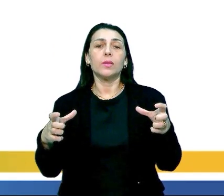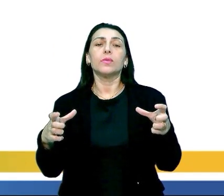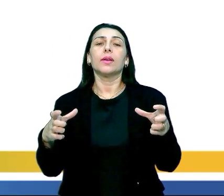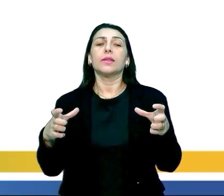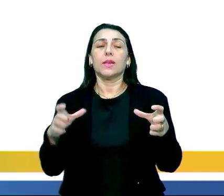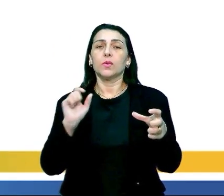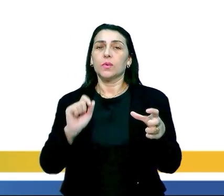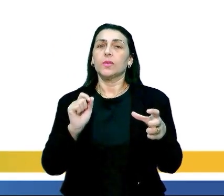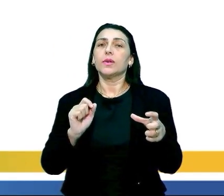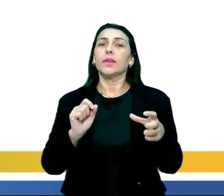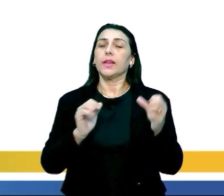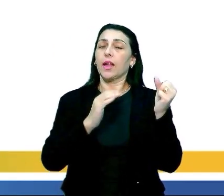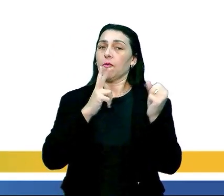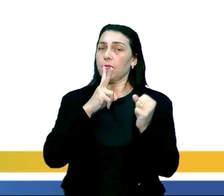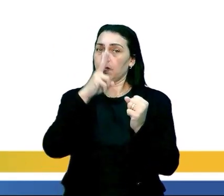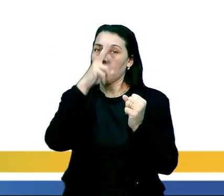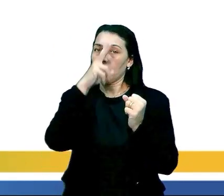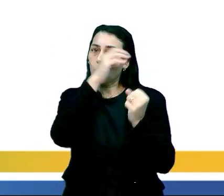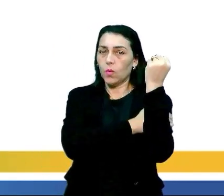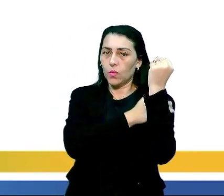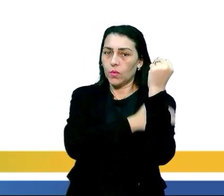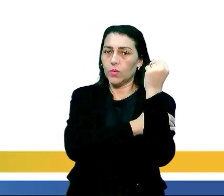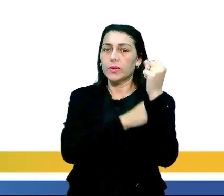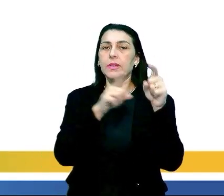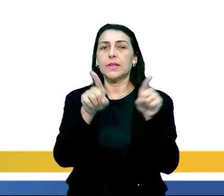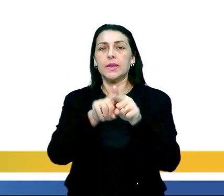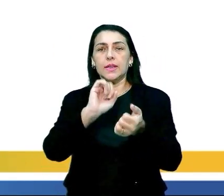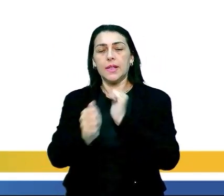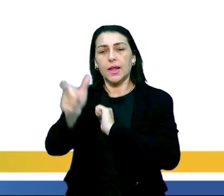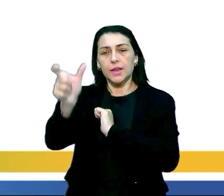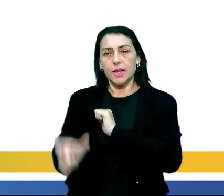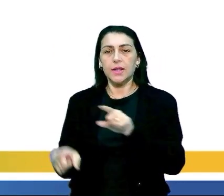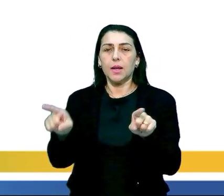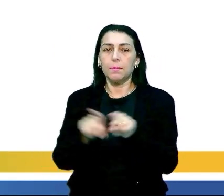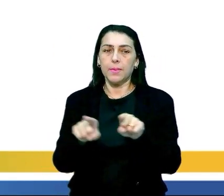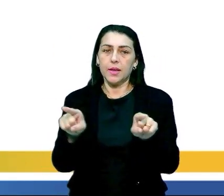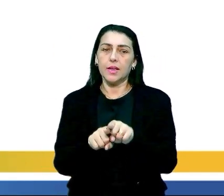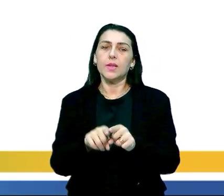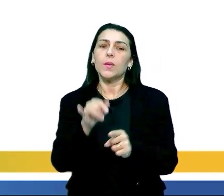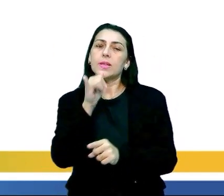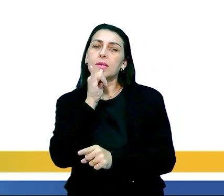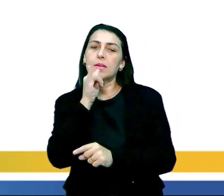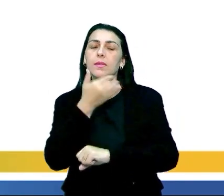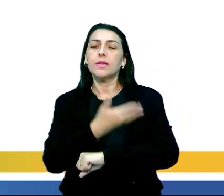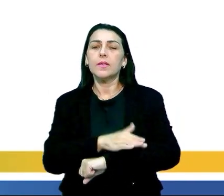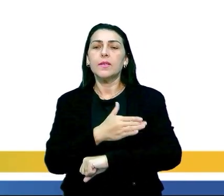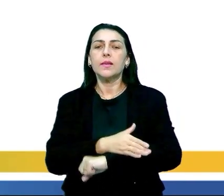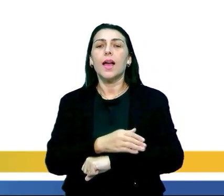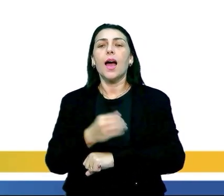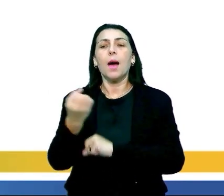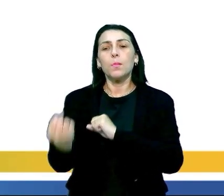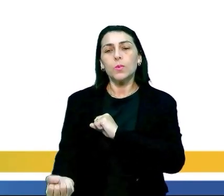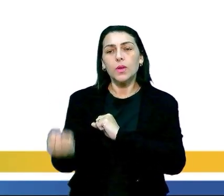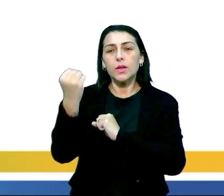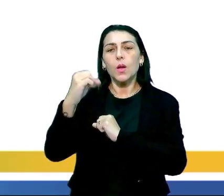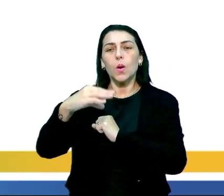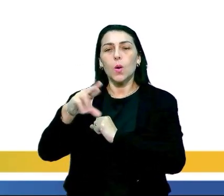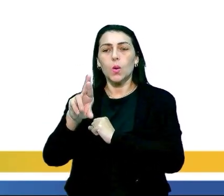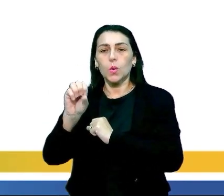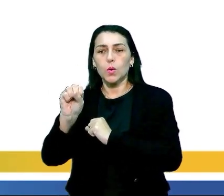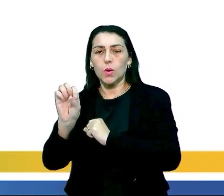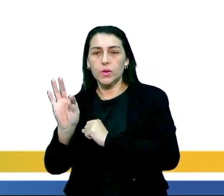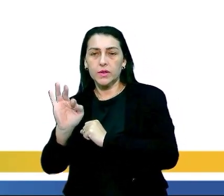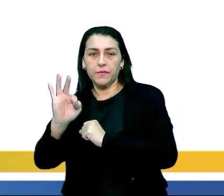aumento das aptidões físicas e atléticas. Logo, são exemplos de exercícios físicos, musculação,